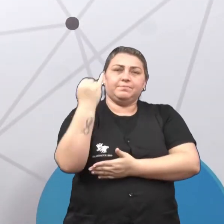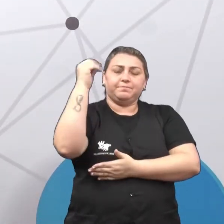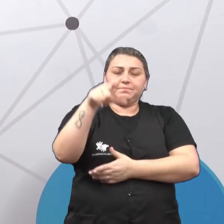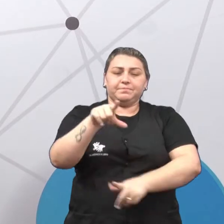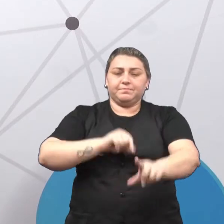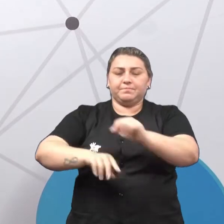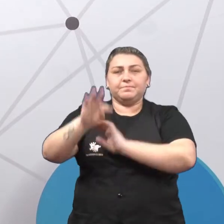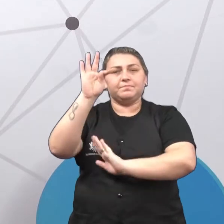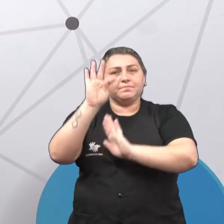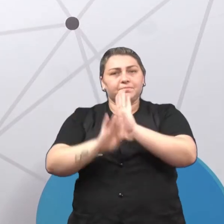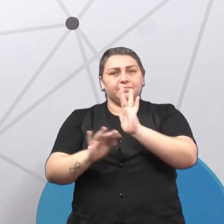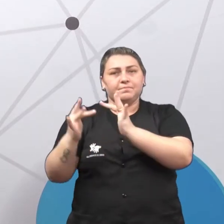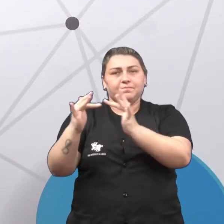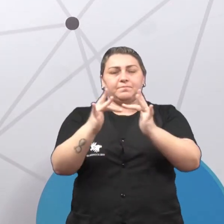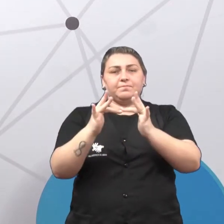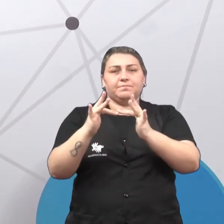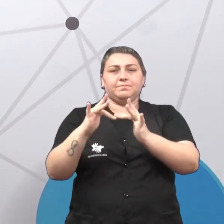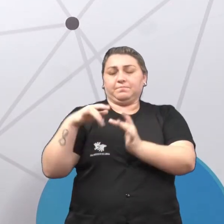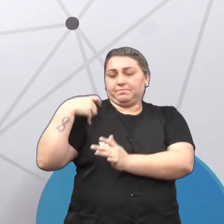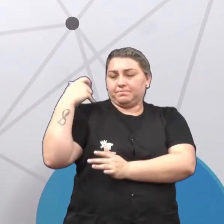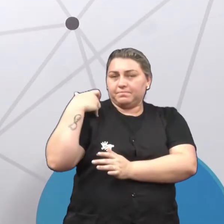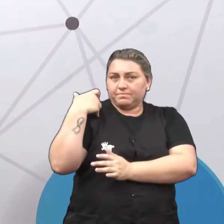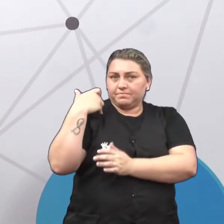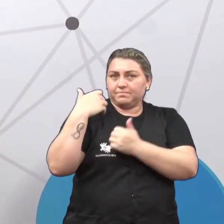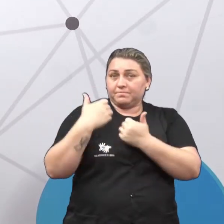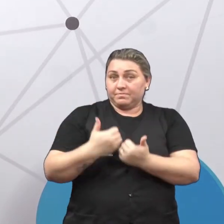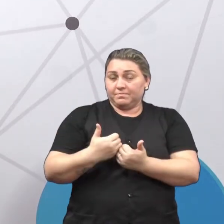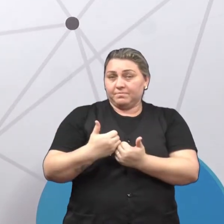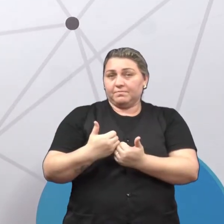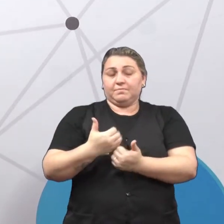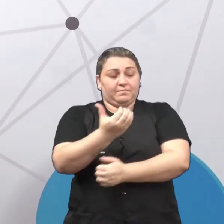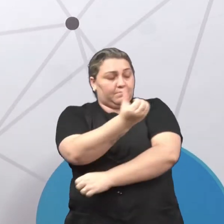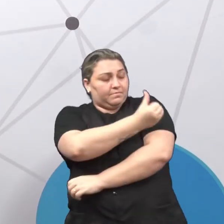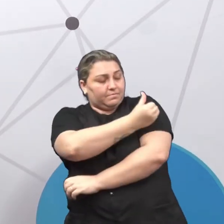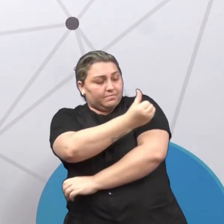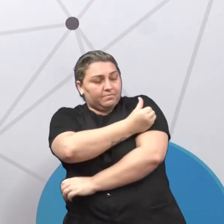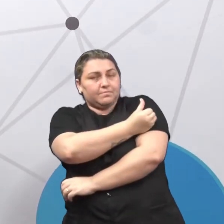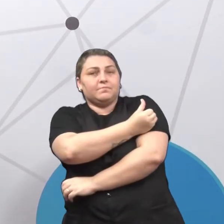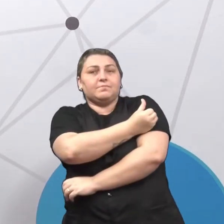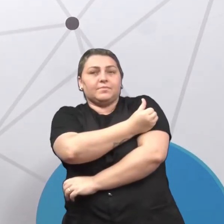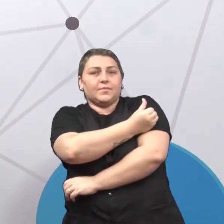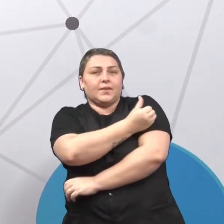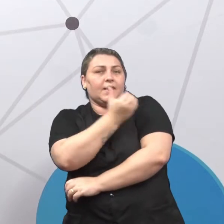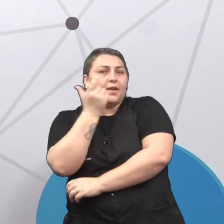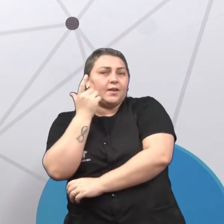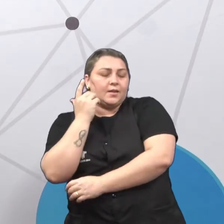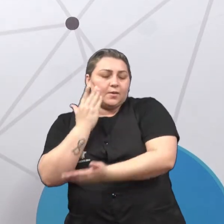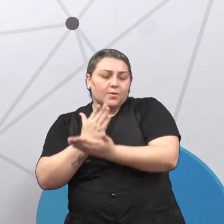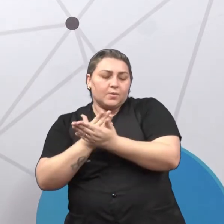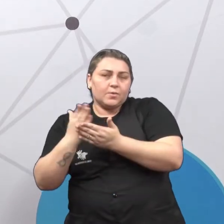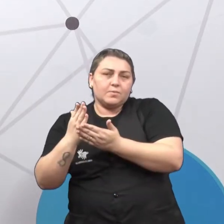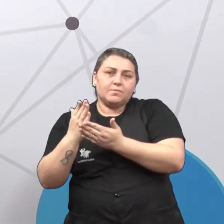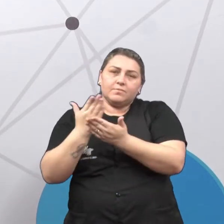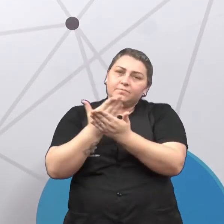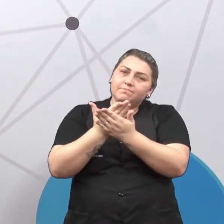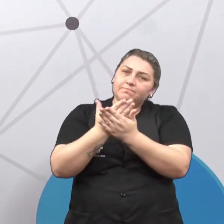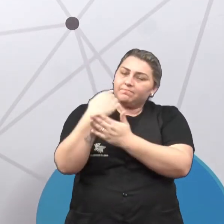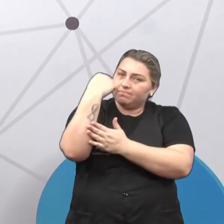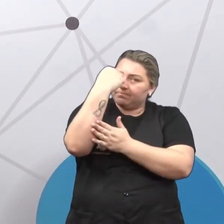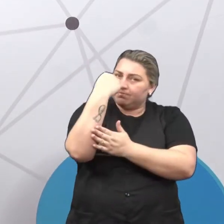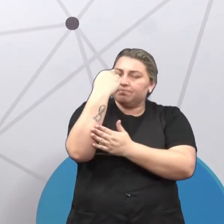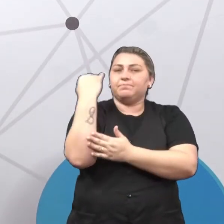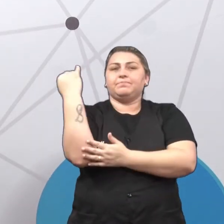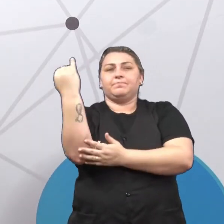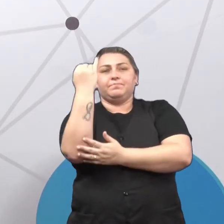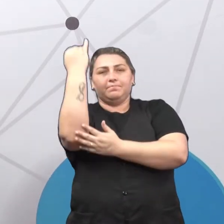escolher textos que estão de acordo com o nosso nível, tá bom? Nós estamos no sexto ano, né? Estamos começando a estudar a língua espanhola, então é